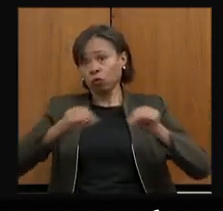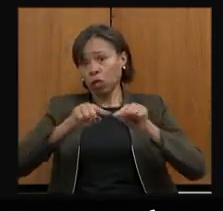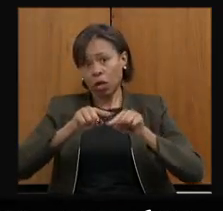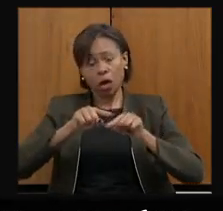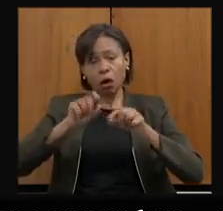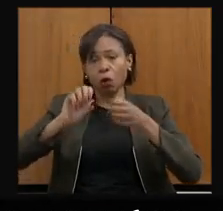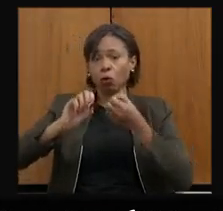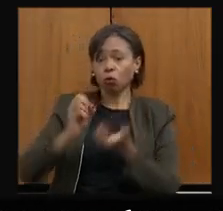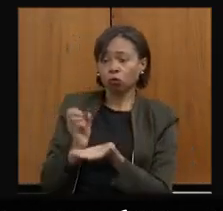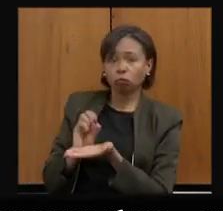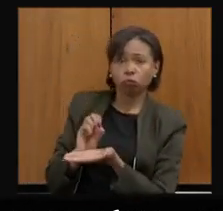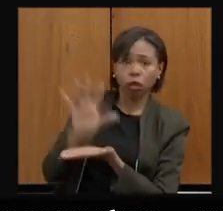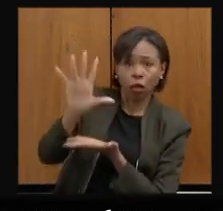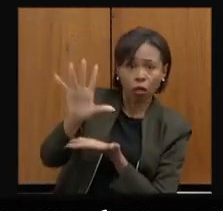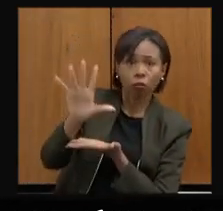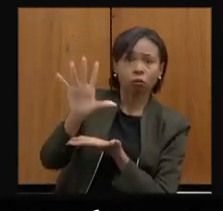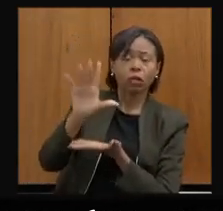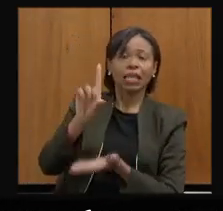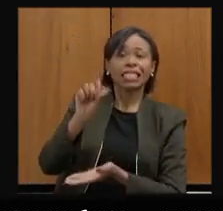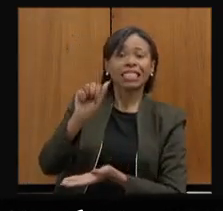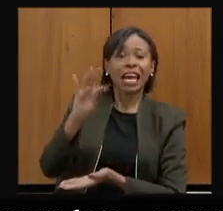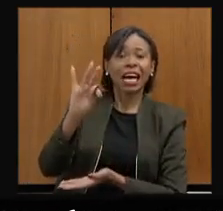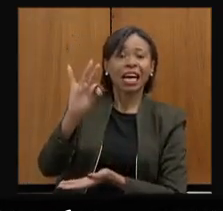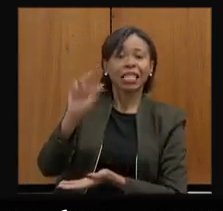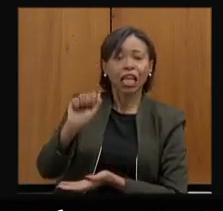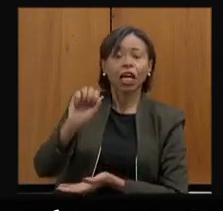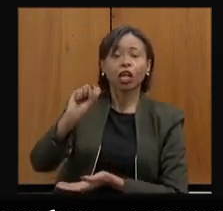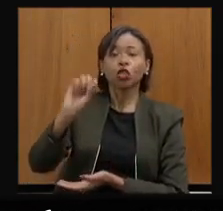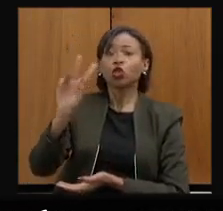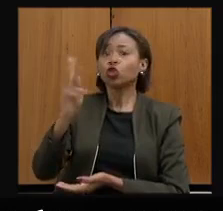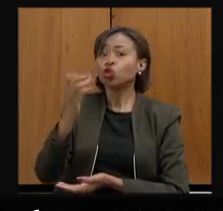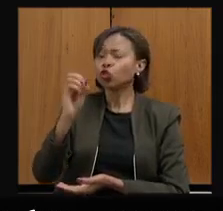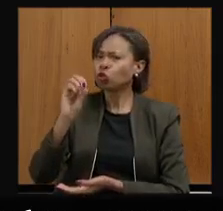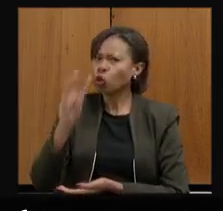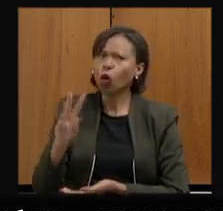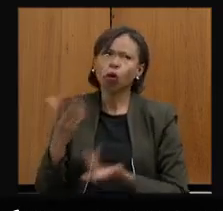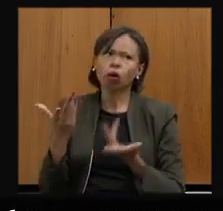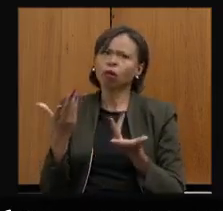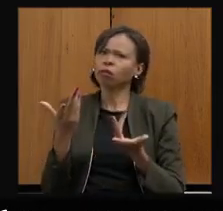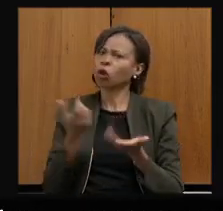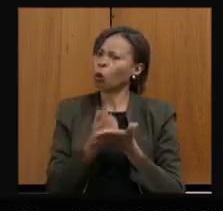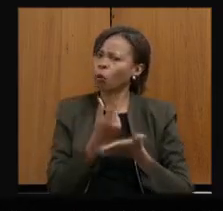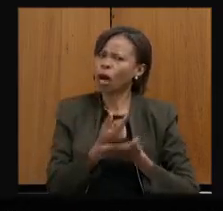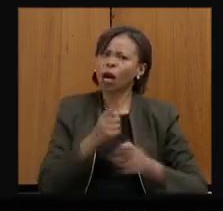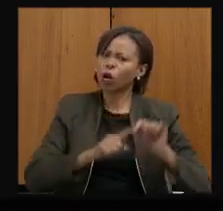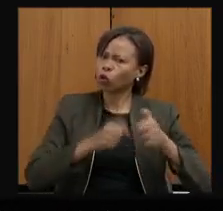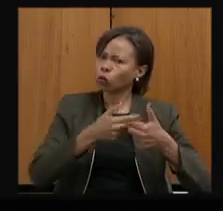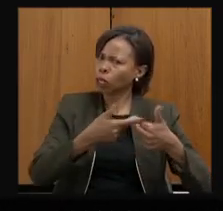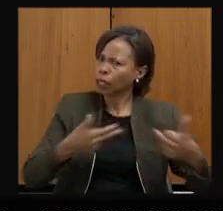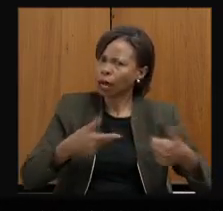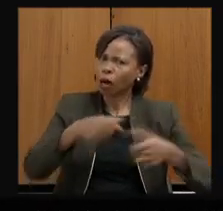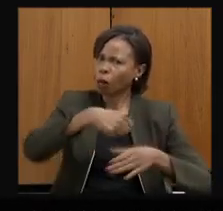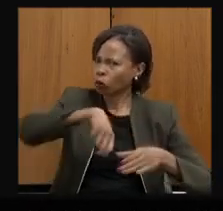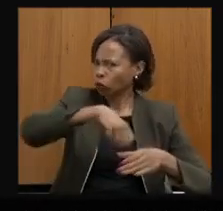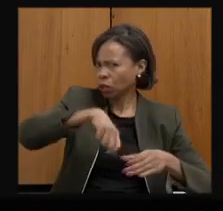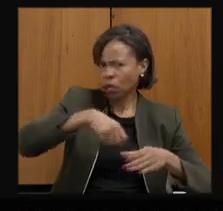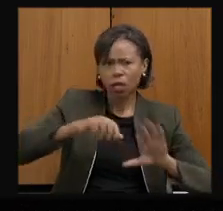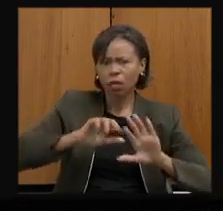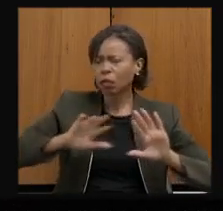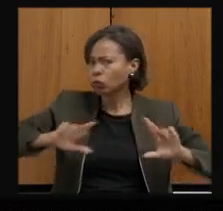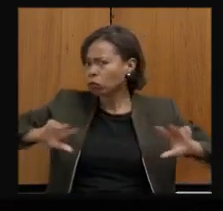show, comprar algum equipamento para cozinha, panelas, essas coisas todas. Então, nós estamos vendo aí uma verdadeira